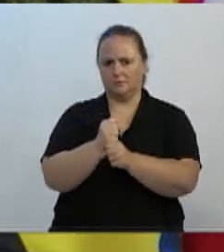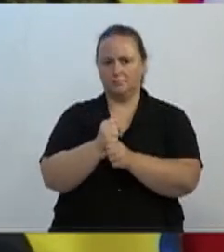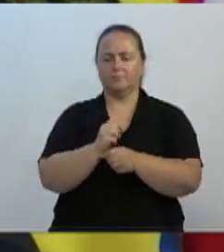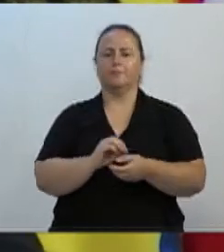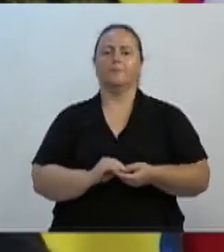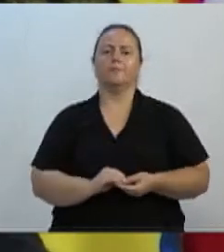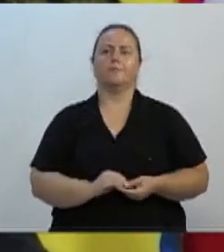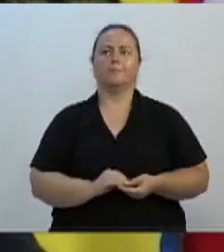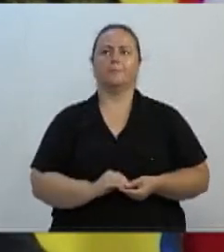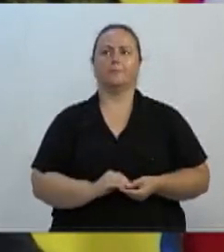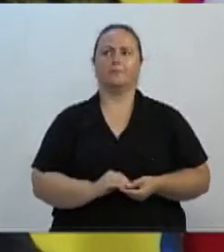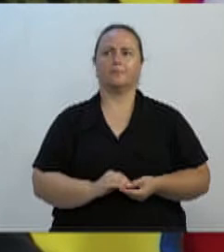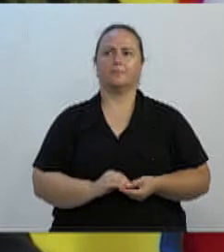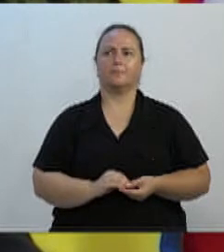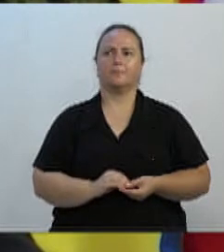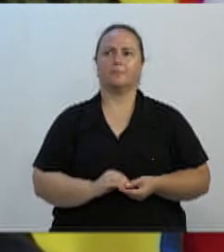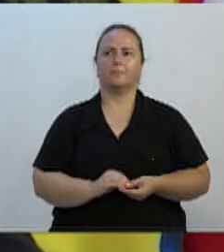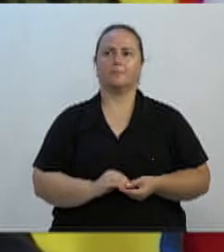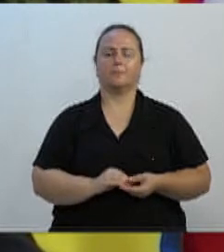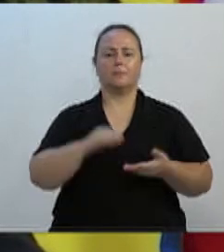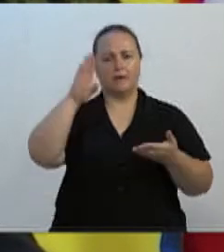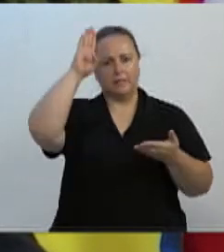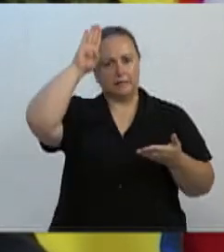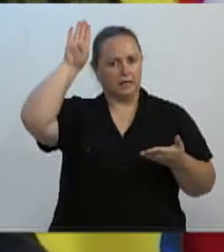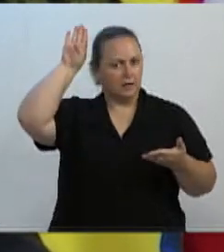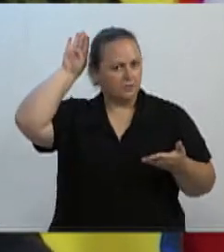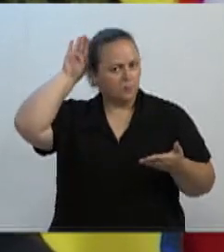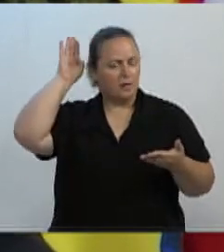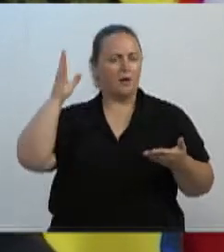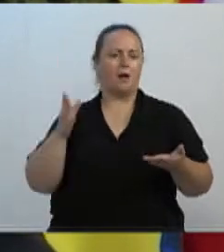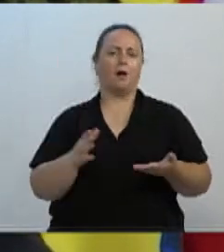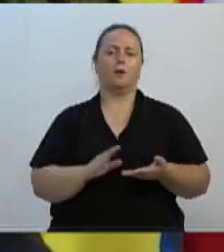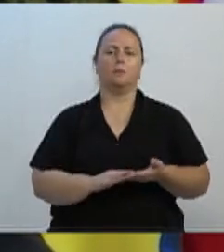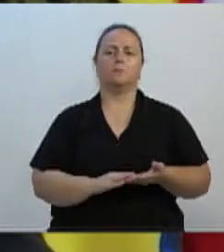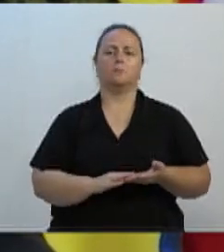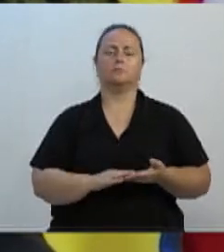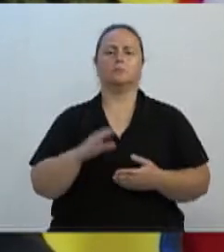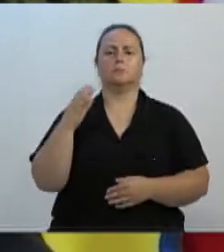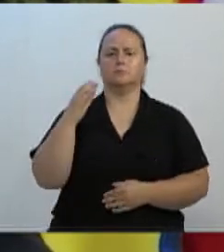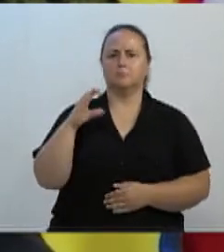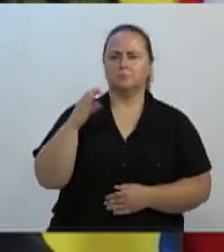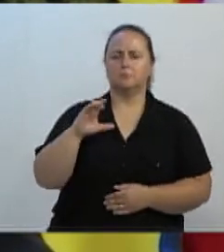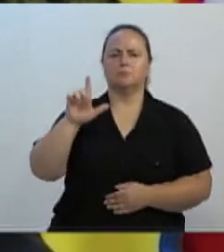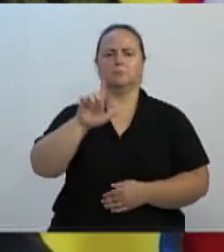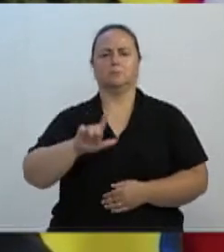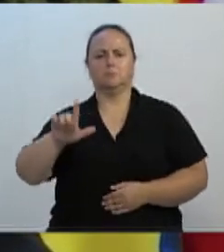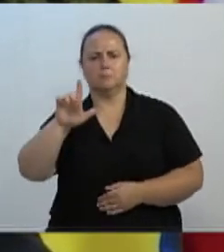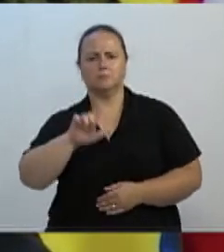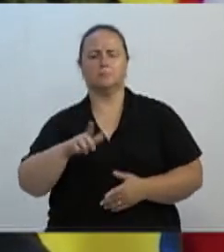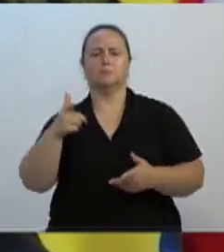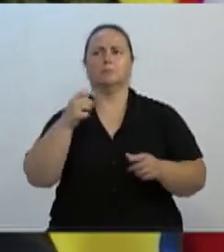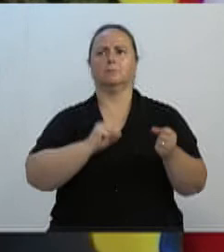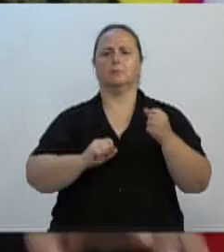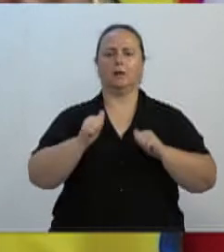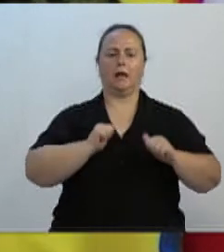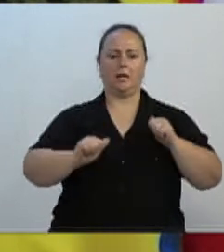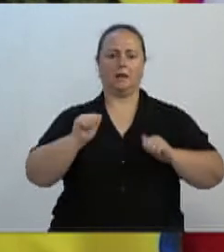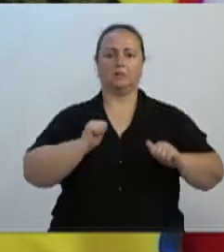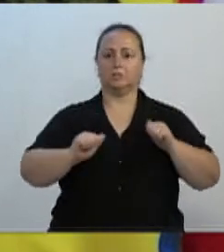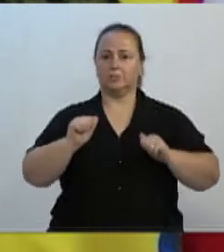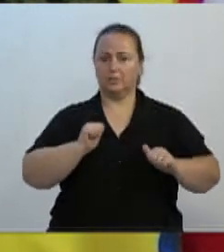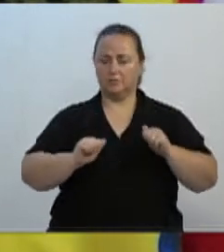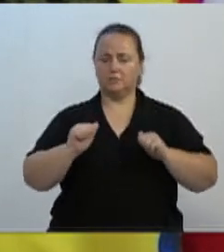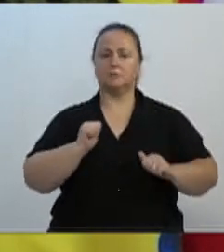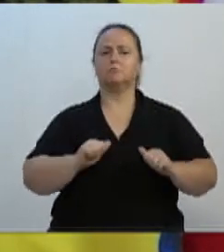contadores entram aqui, profissão intelectual, de natureza científica, literária ou artística, ainda